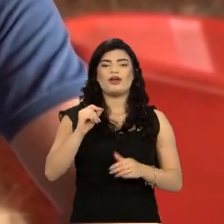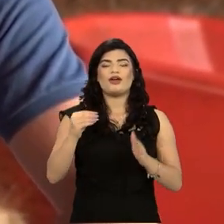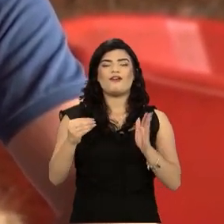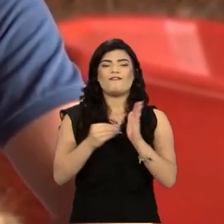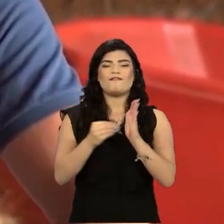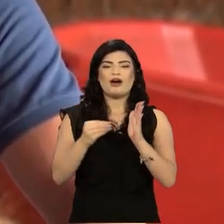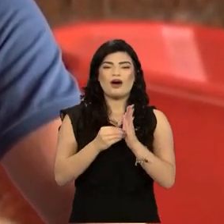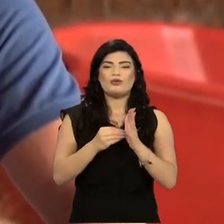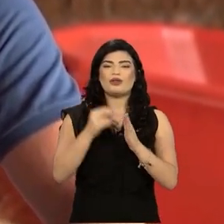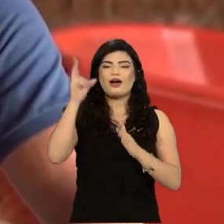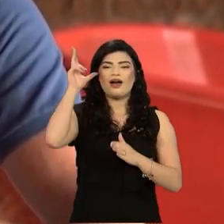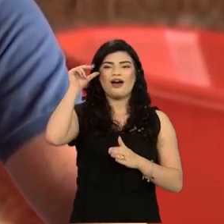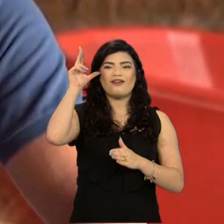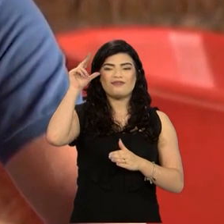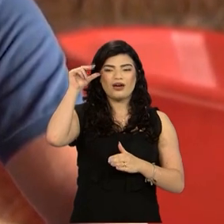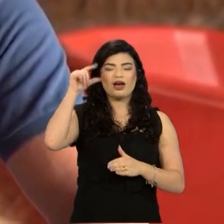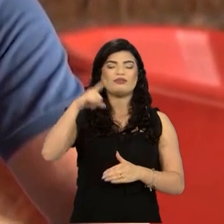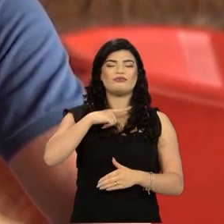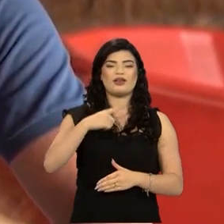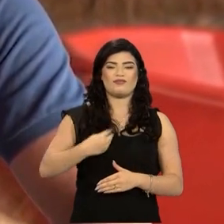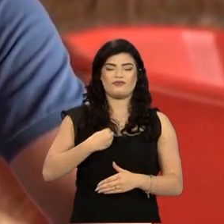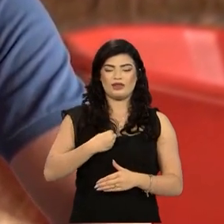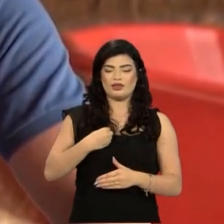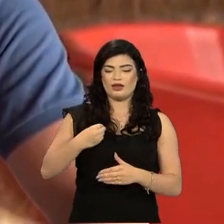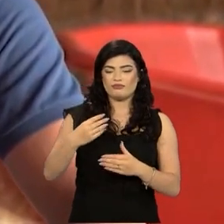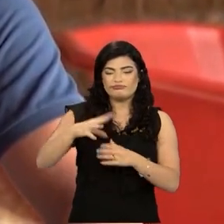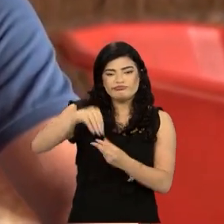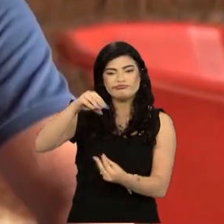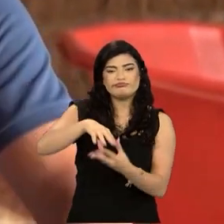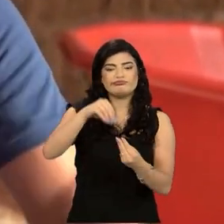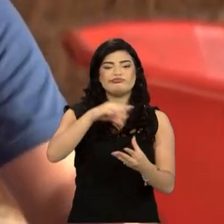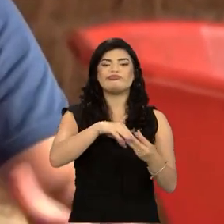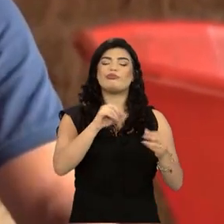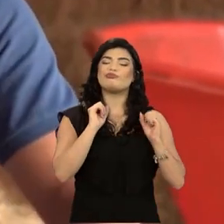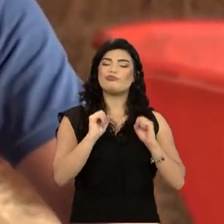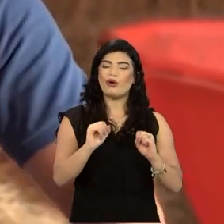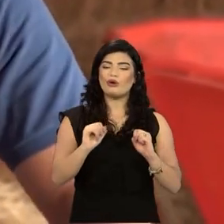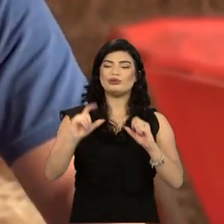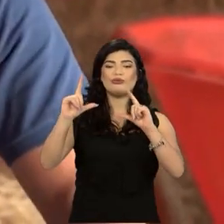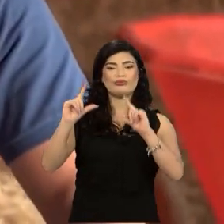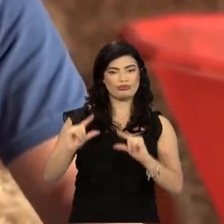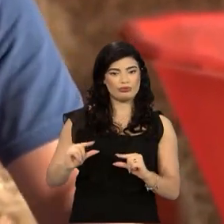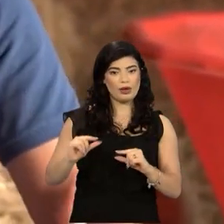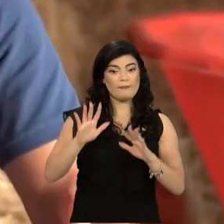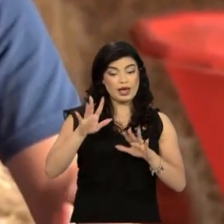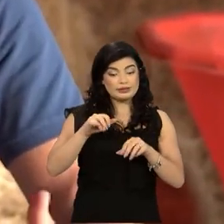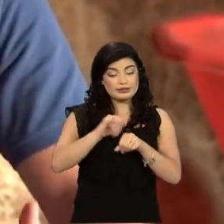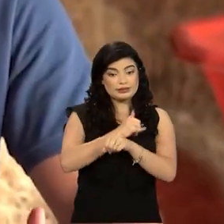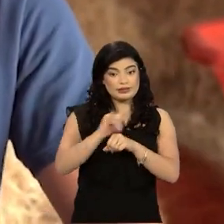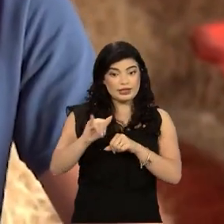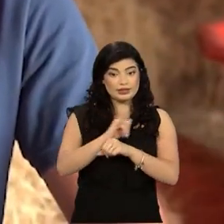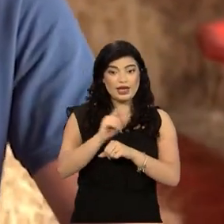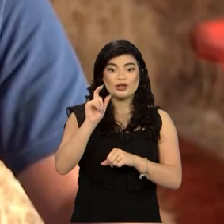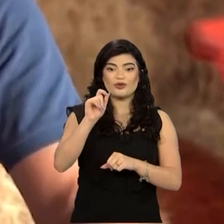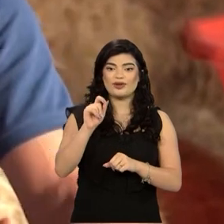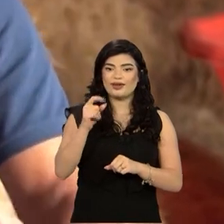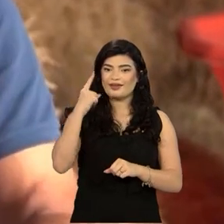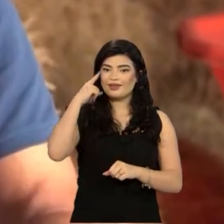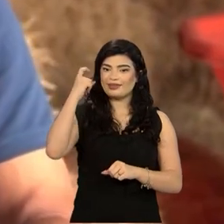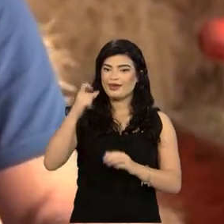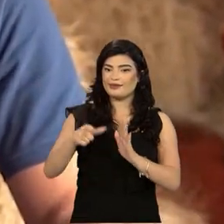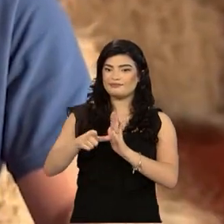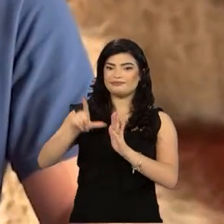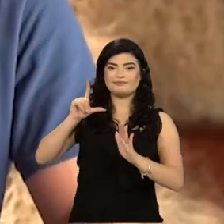para os nossos cavalos, né? Então, uma das estratégias que nós temos para preservar alimento,